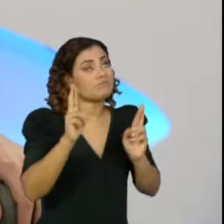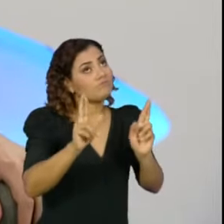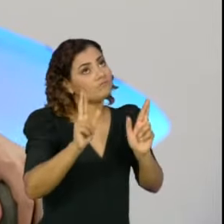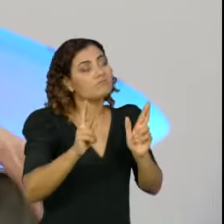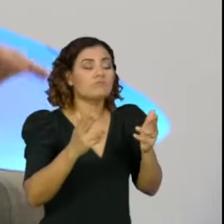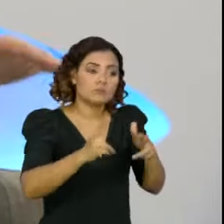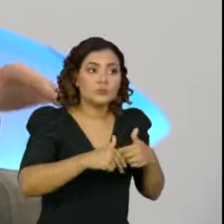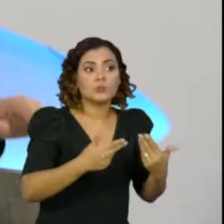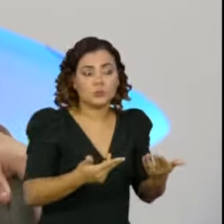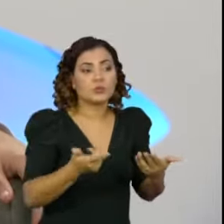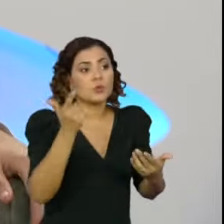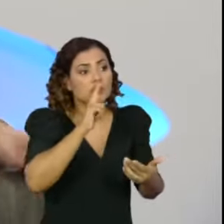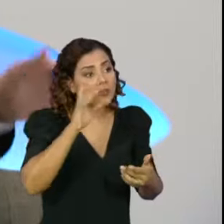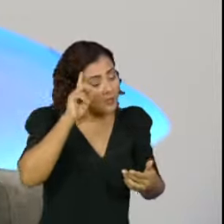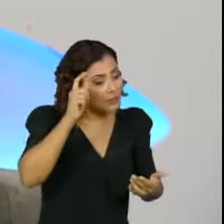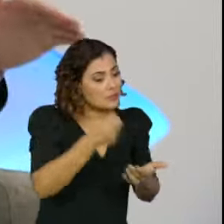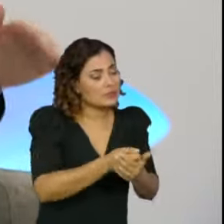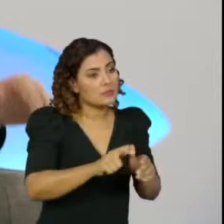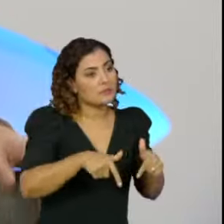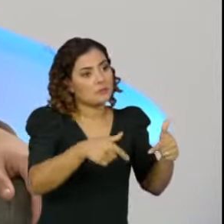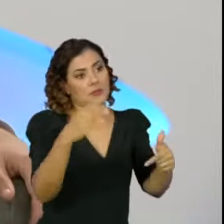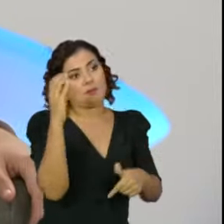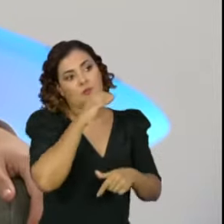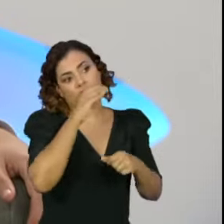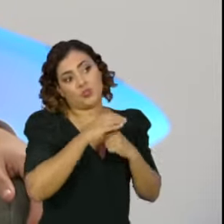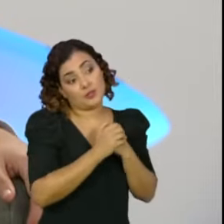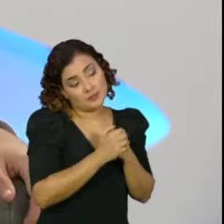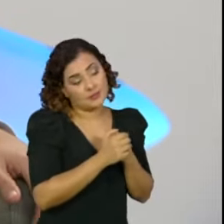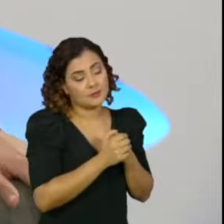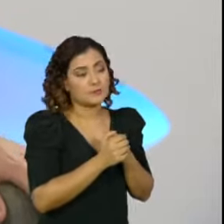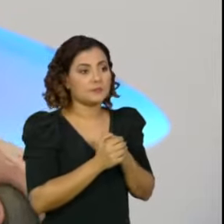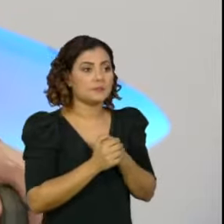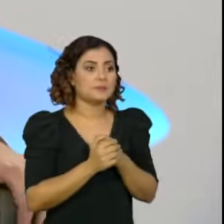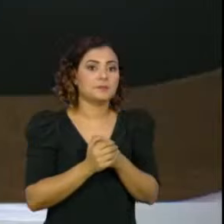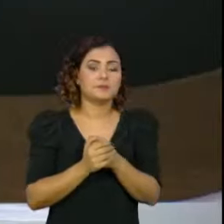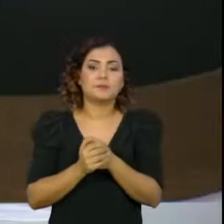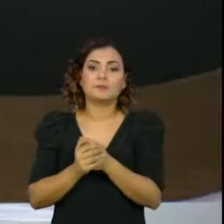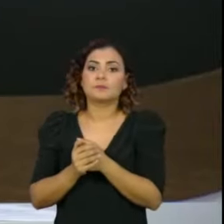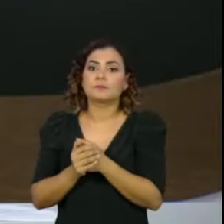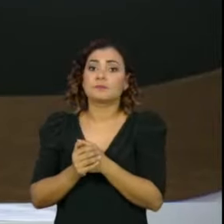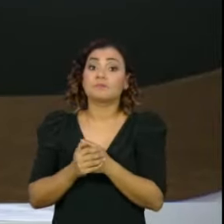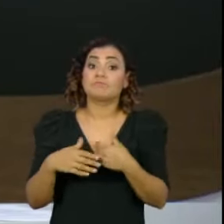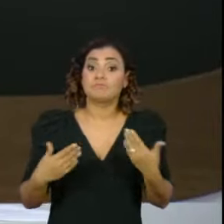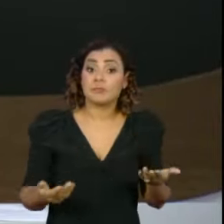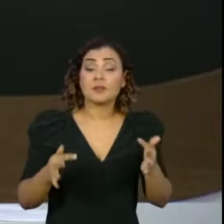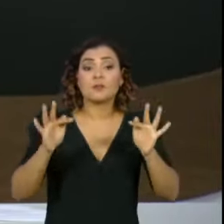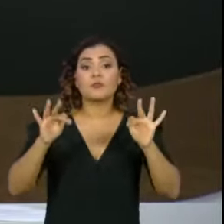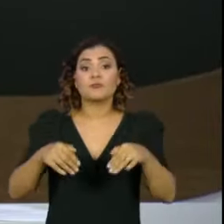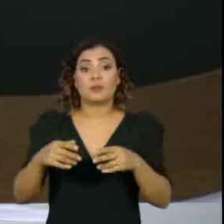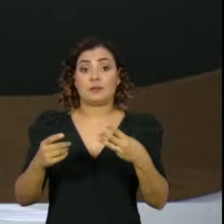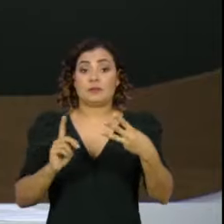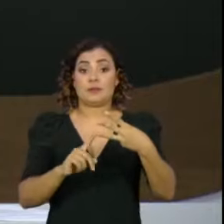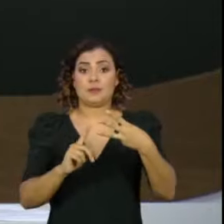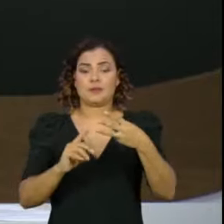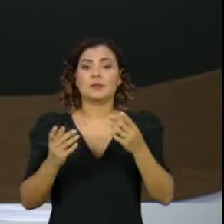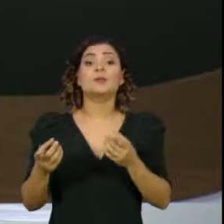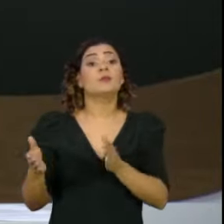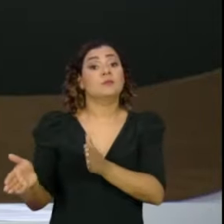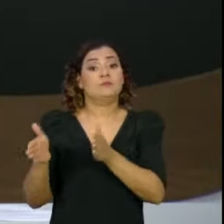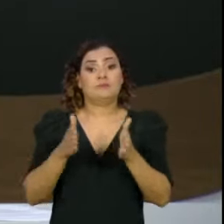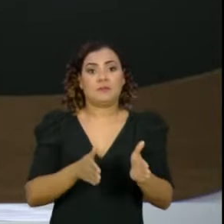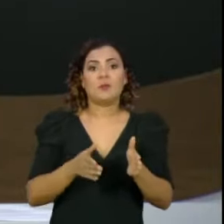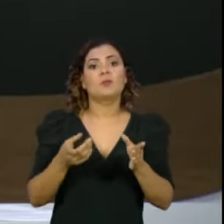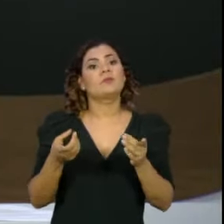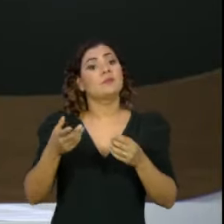decretação de emergência e possa tomar as providências para a agidez fiscal no seu ente federado. Certo, com isso a gente encerra esse terceiro bloco, vai para mais um